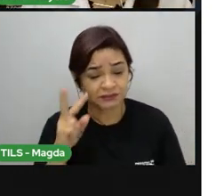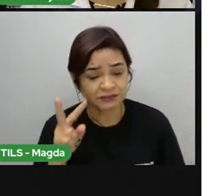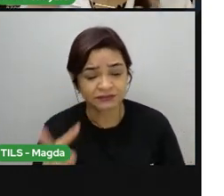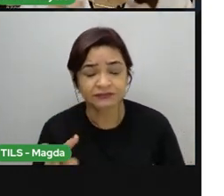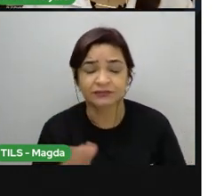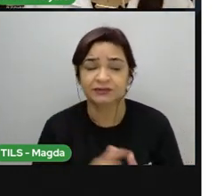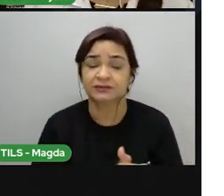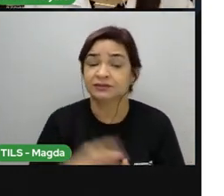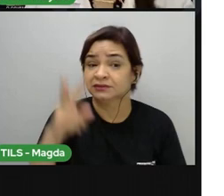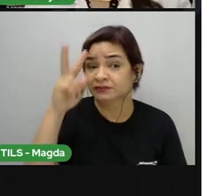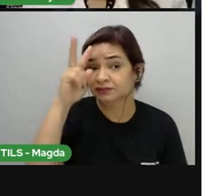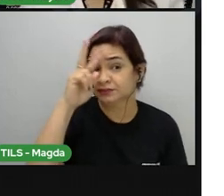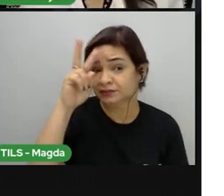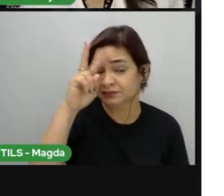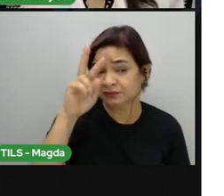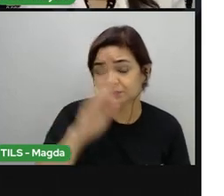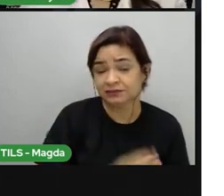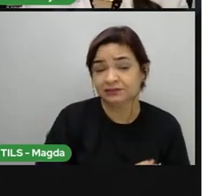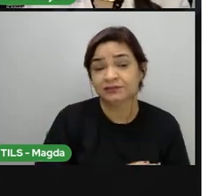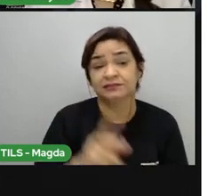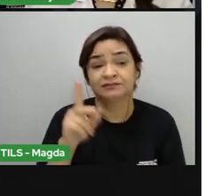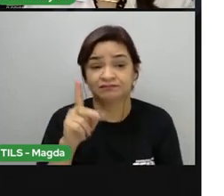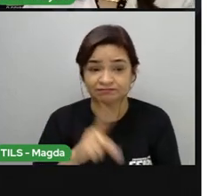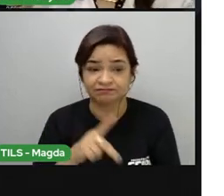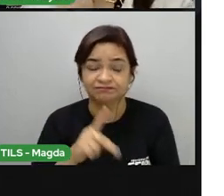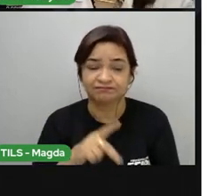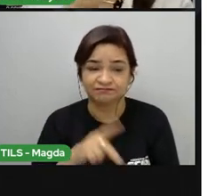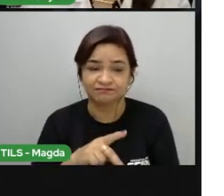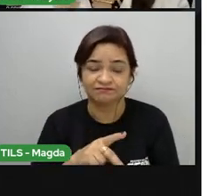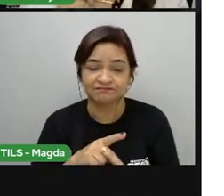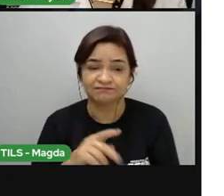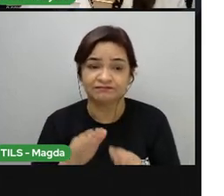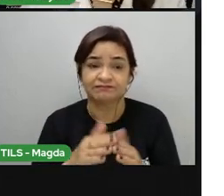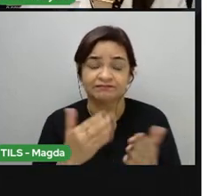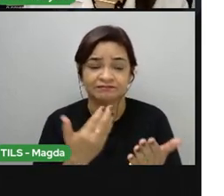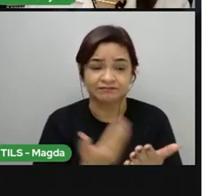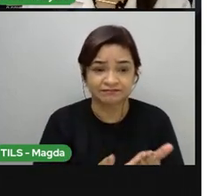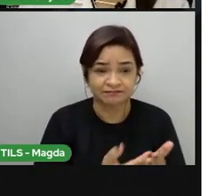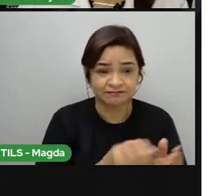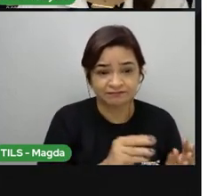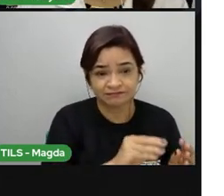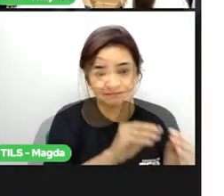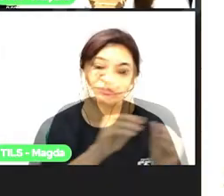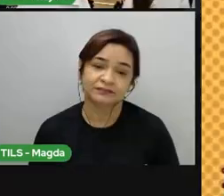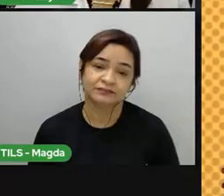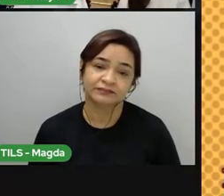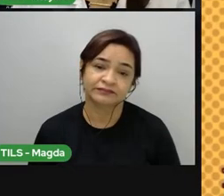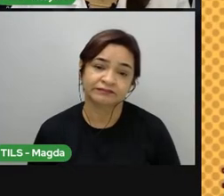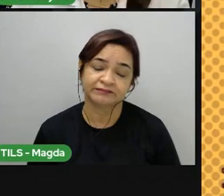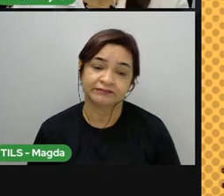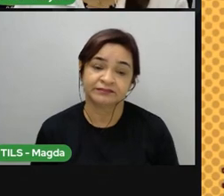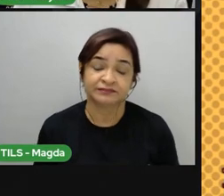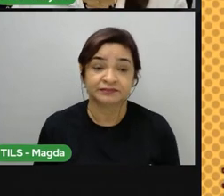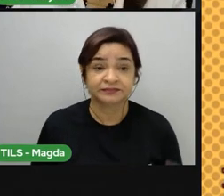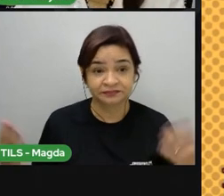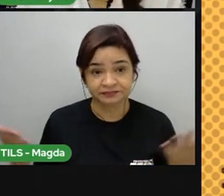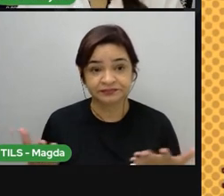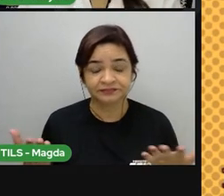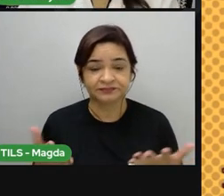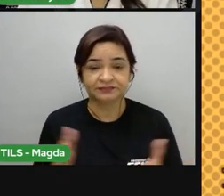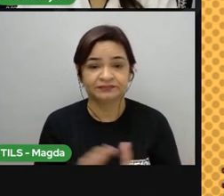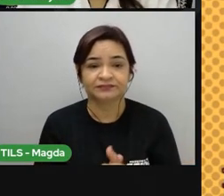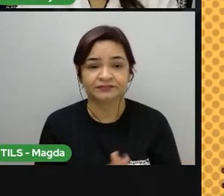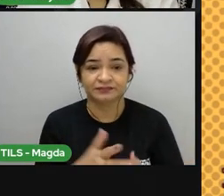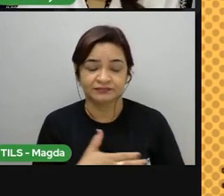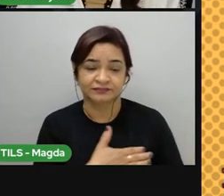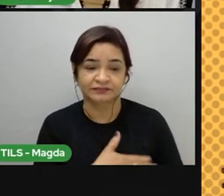vocês vão lembrar que tem tudo a ver com essas rochas que a gente está estudando. Eles são retirados lá dessas rochas. E aí, pessoal, vocês